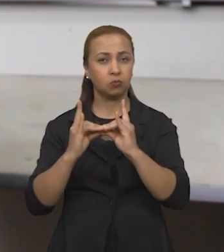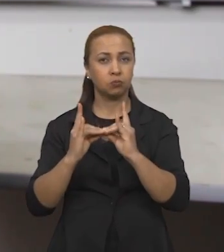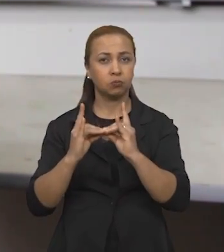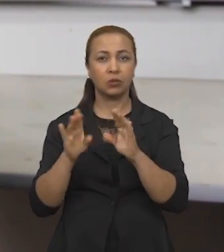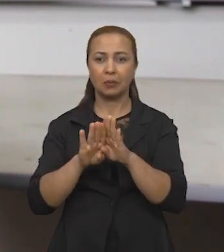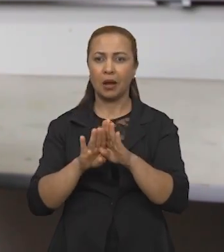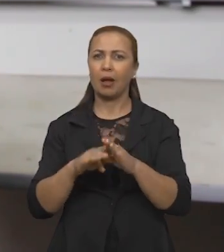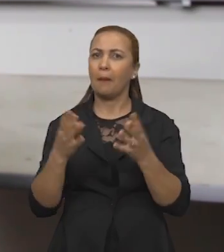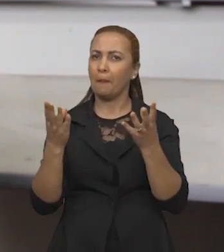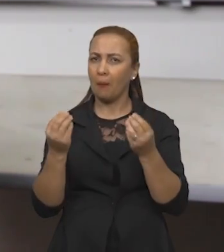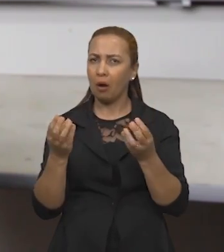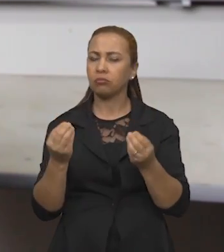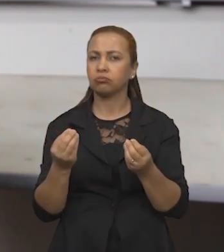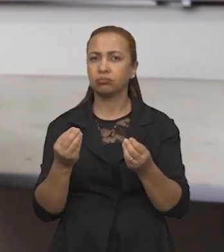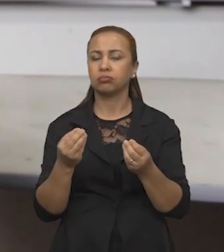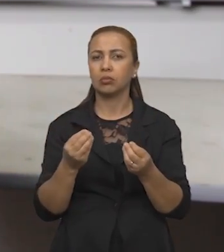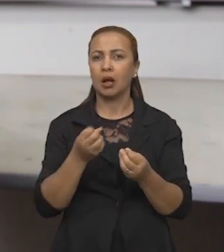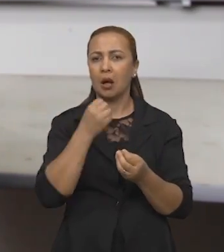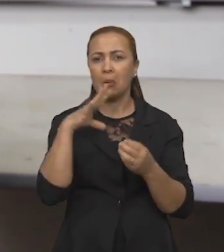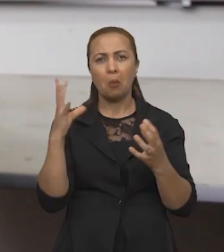boa quantidade.